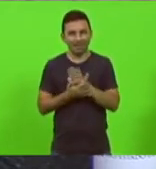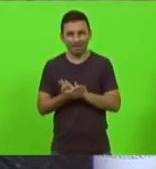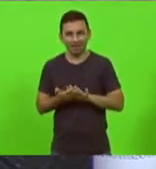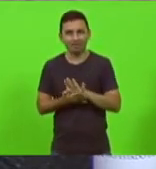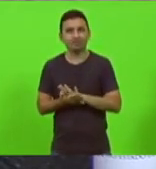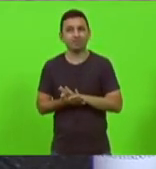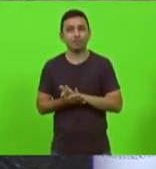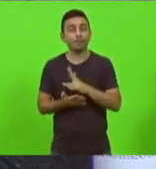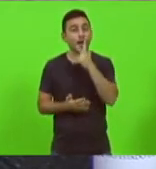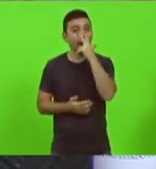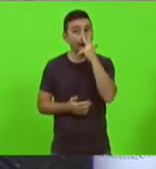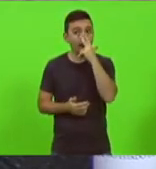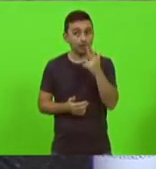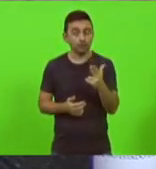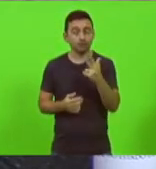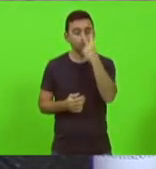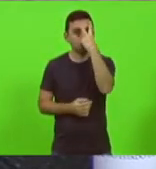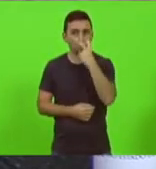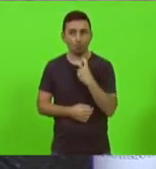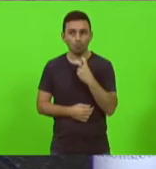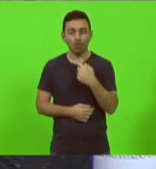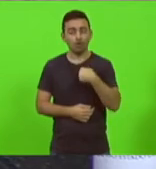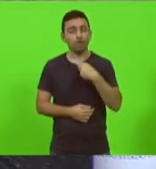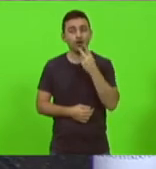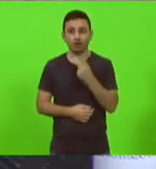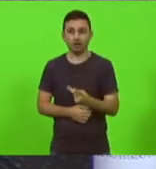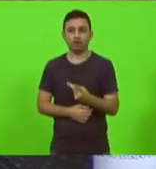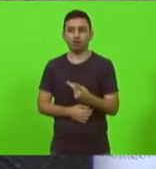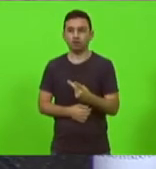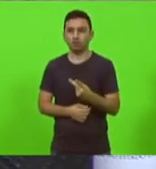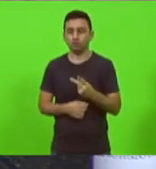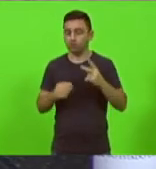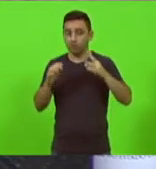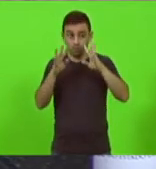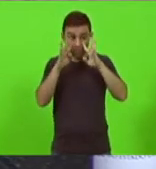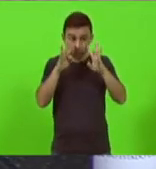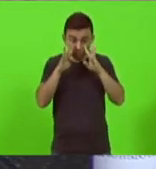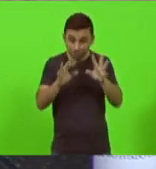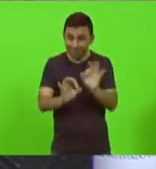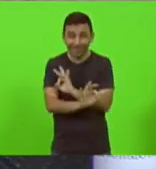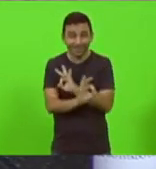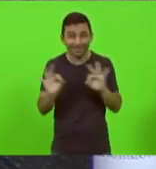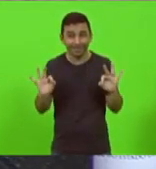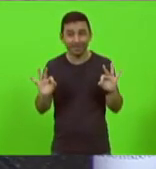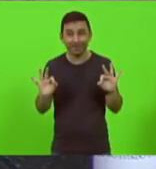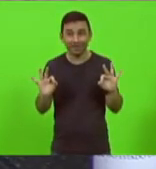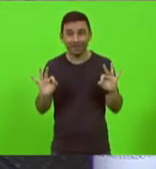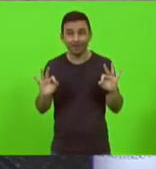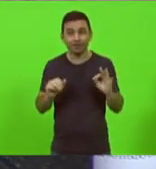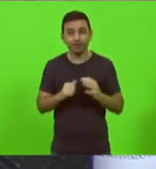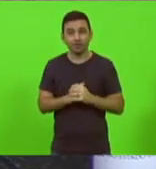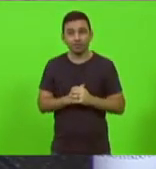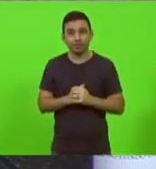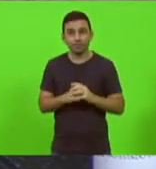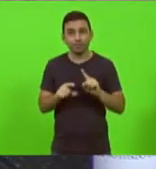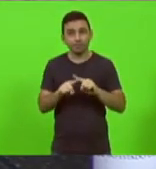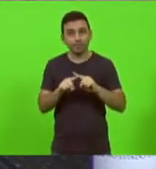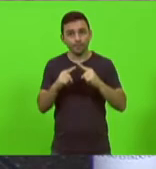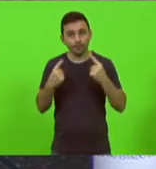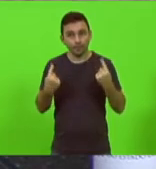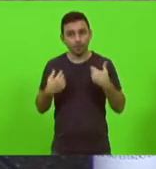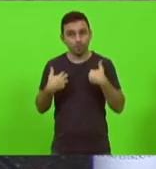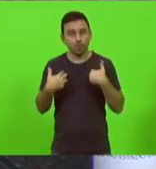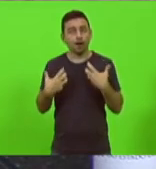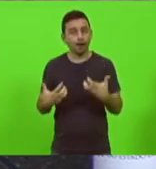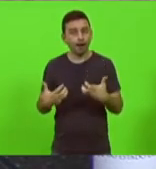ao que parece fechou os olhos para o que eu falei porque não ouviu fechou os ouvidos e ele não ouviu então eu quero eu